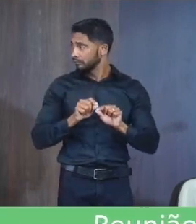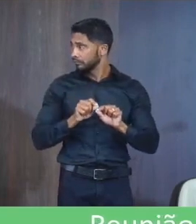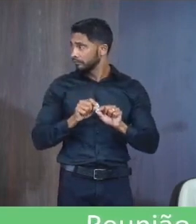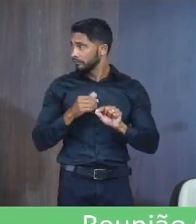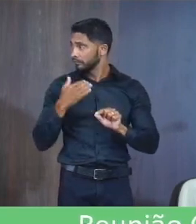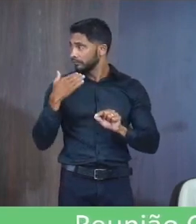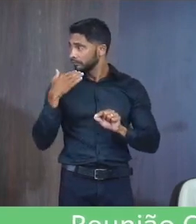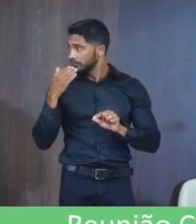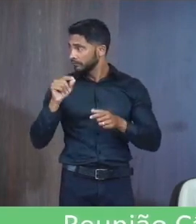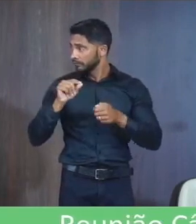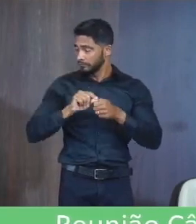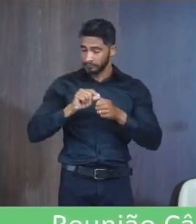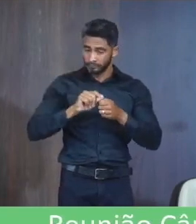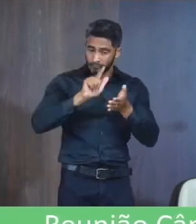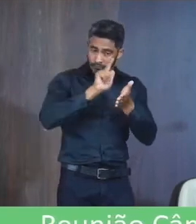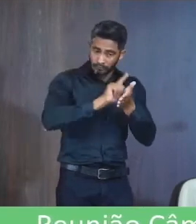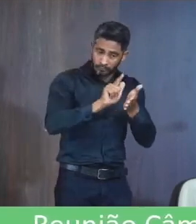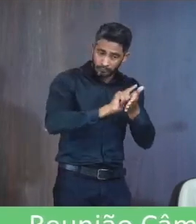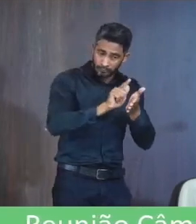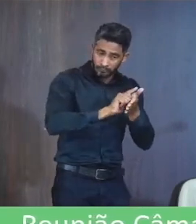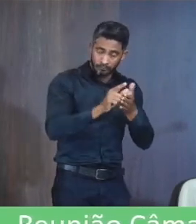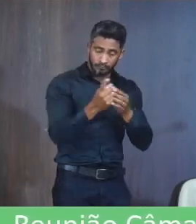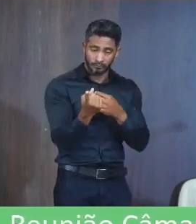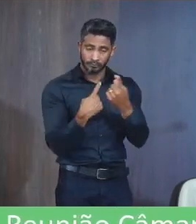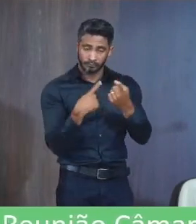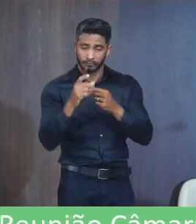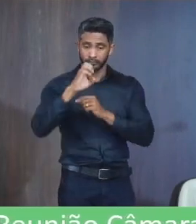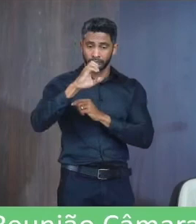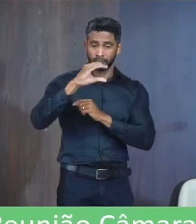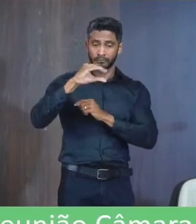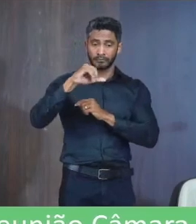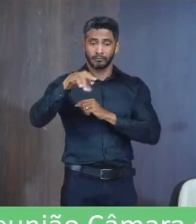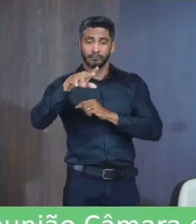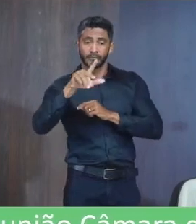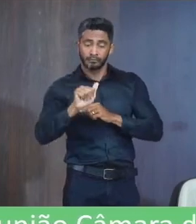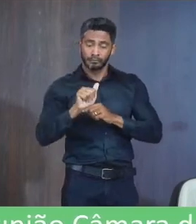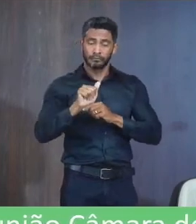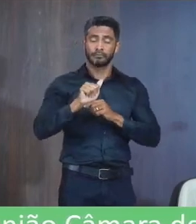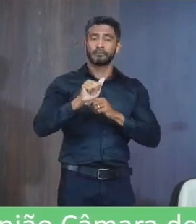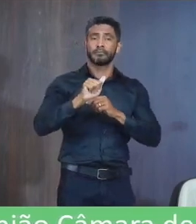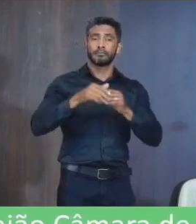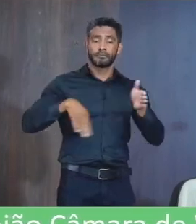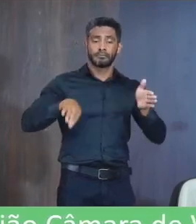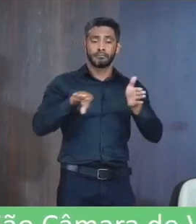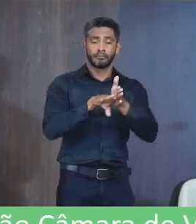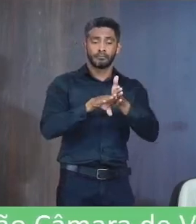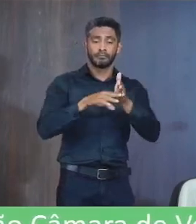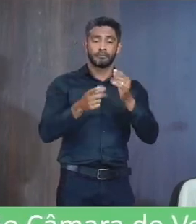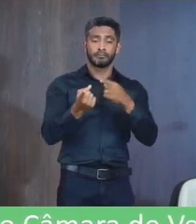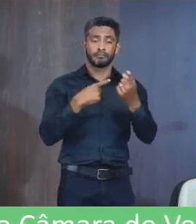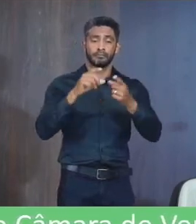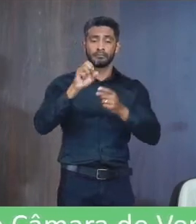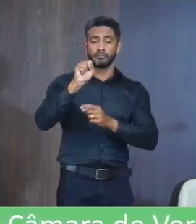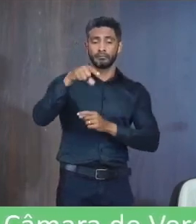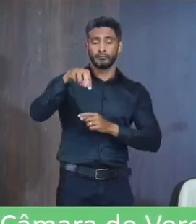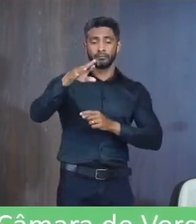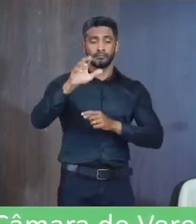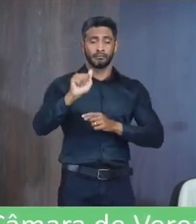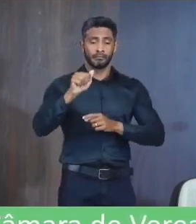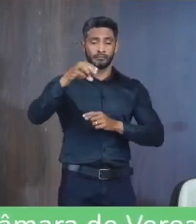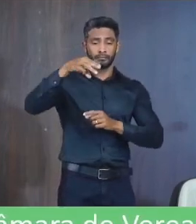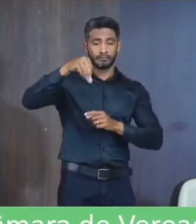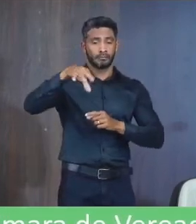Solicitando que seja realizada A limpeza do canal Da avenida ecológica Entre a rua Mons Barbosa No bar Jardim Imperial Até a avenida Santa Mônica Para retirada